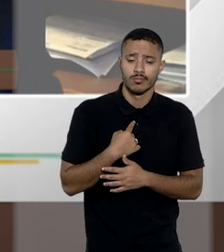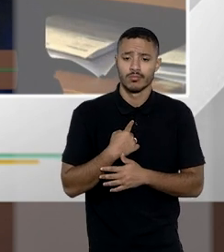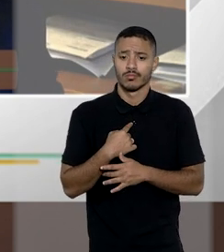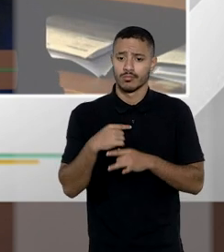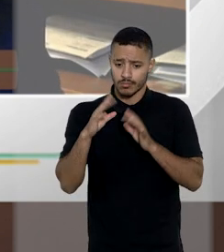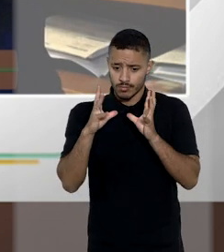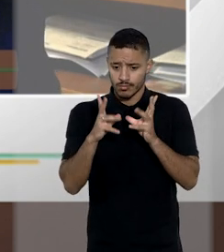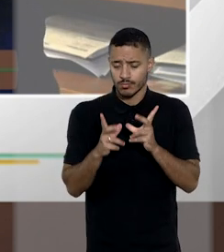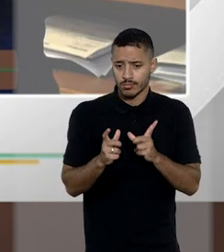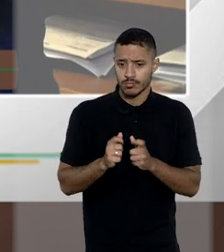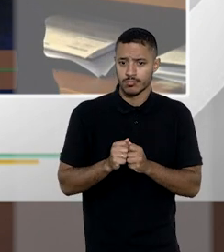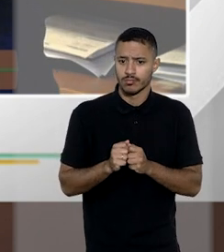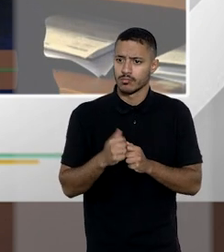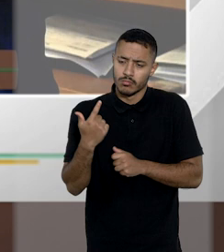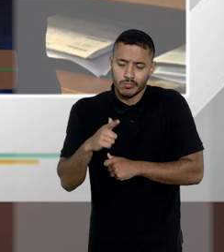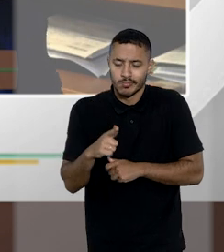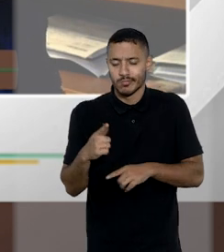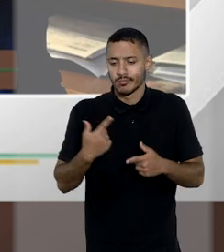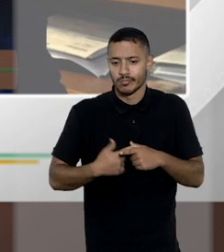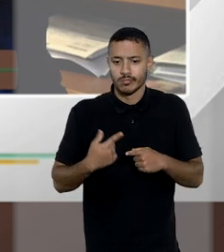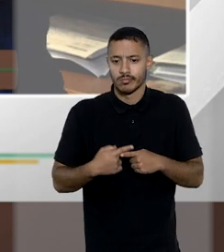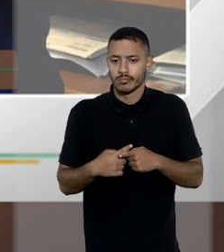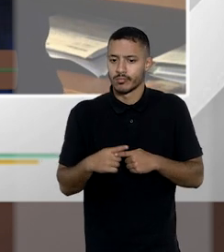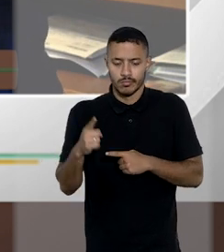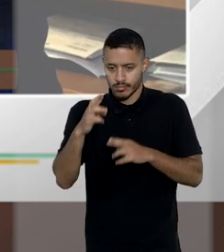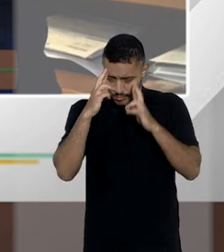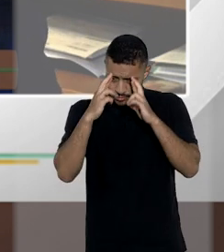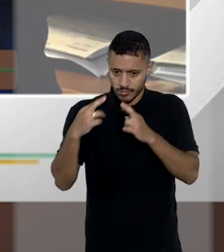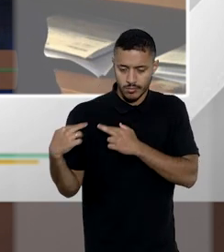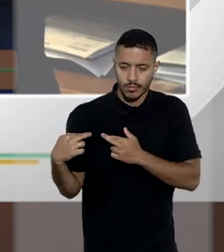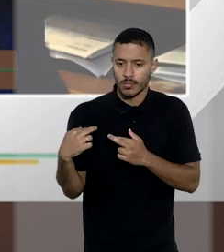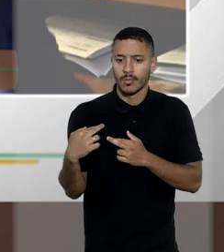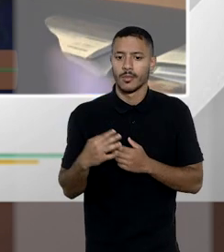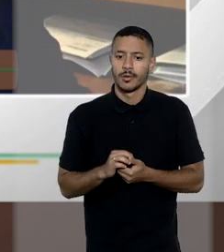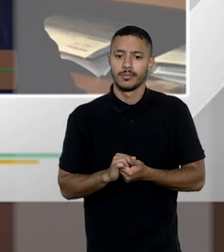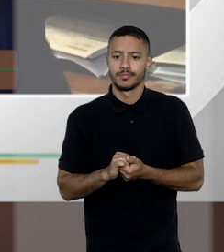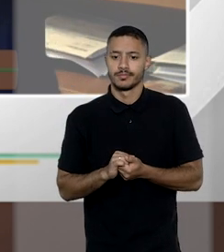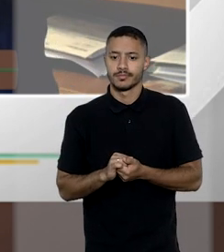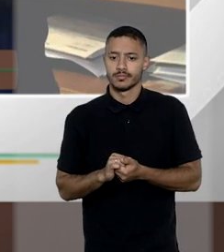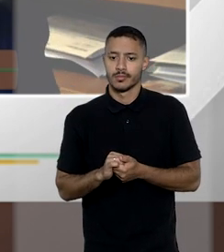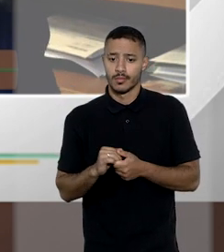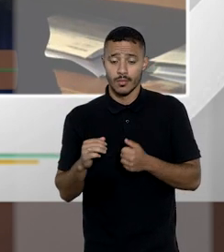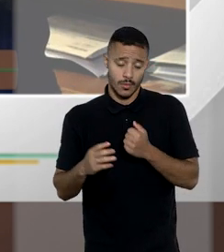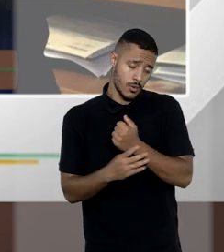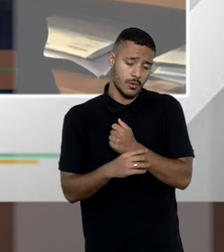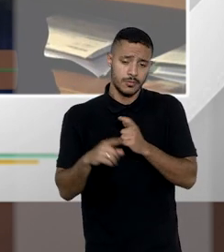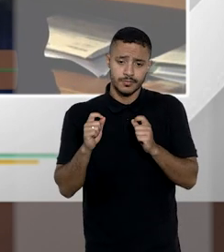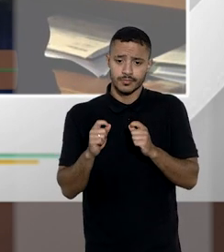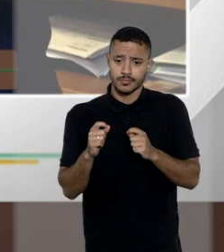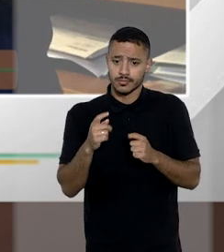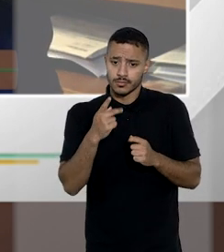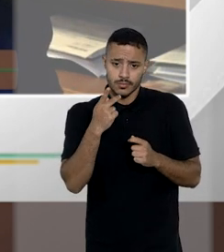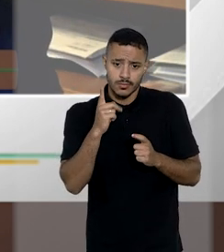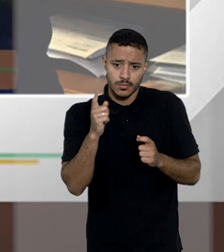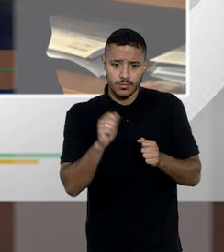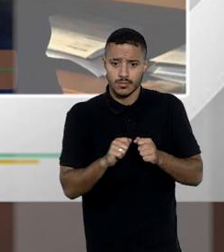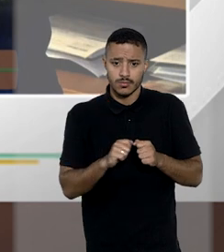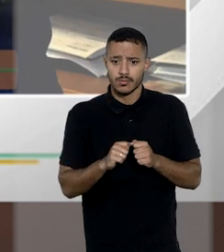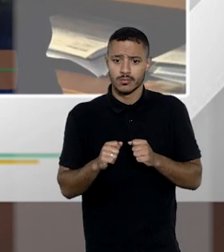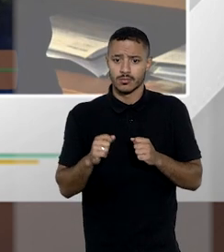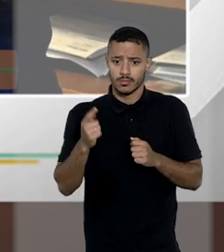inequívoca do testador não tem por que não respeitá-la salvo que ele quando testou não